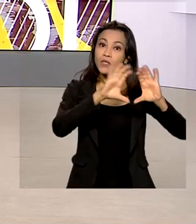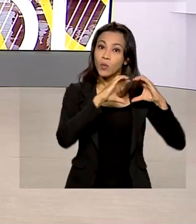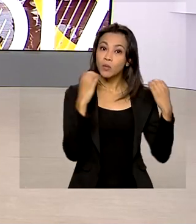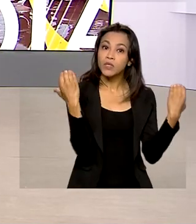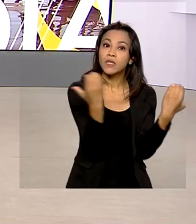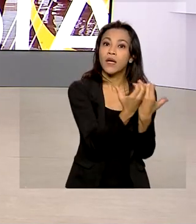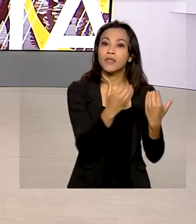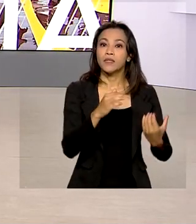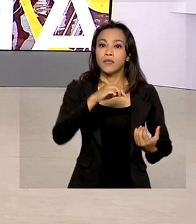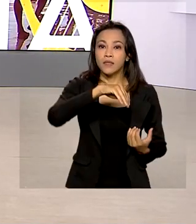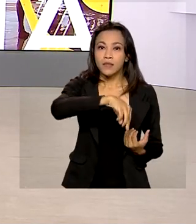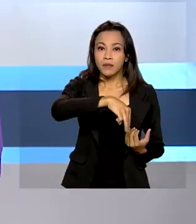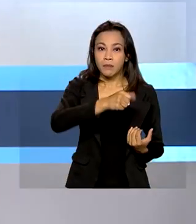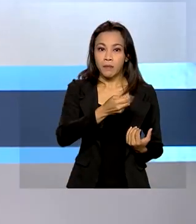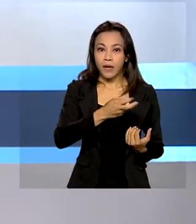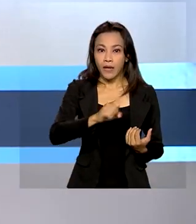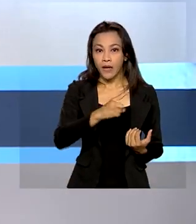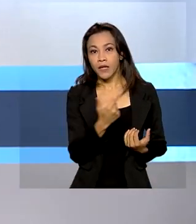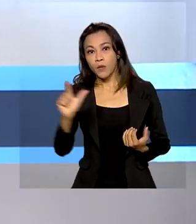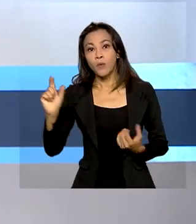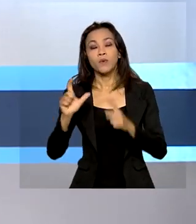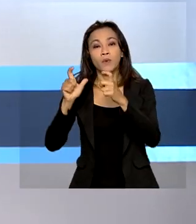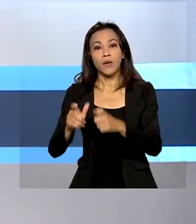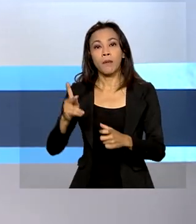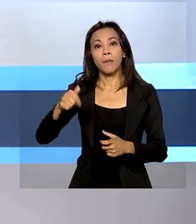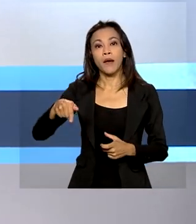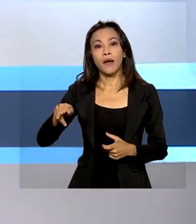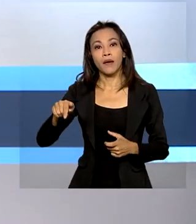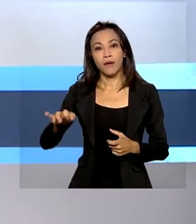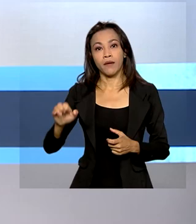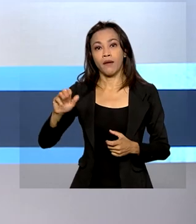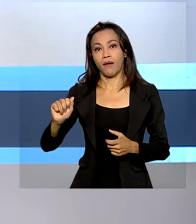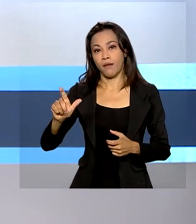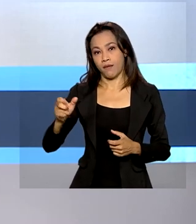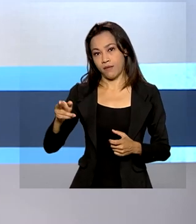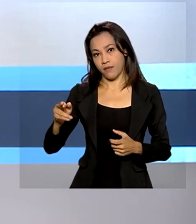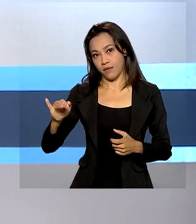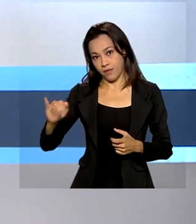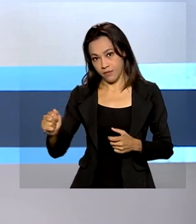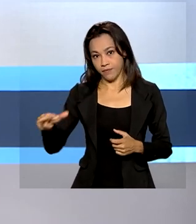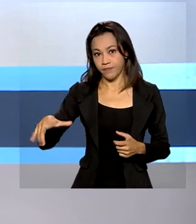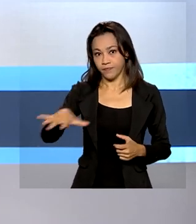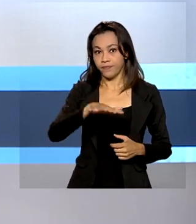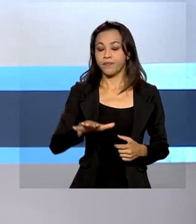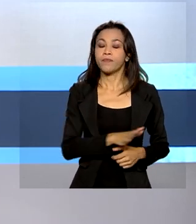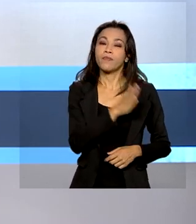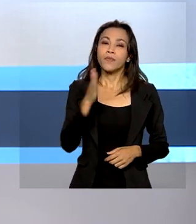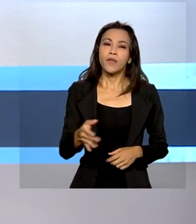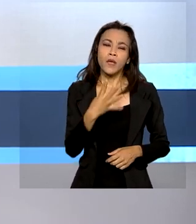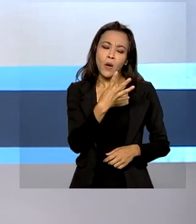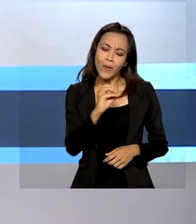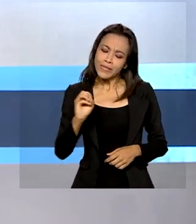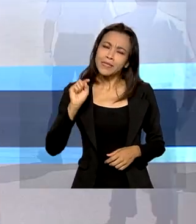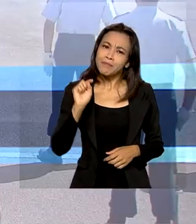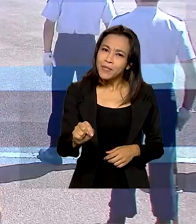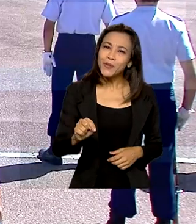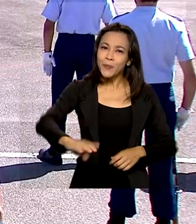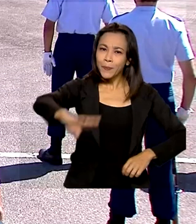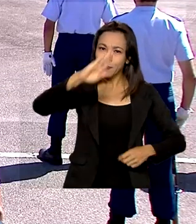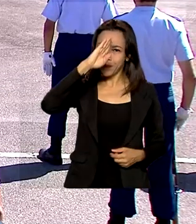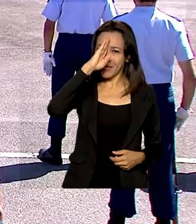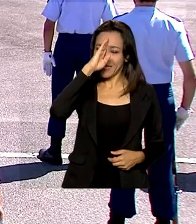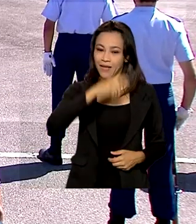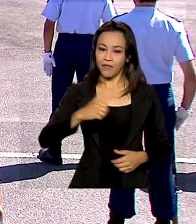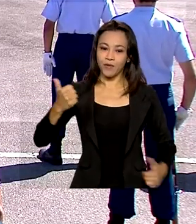Parque Alegria. Cerca de 1.400 militares foram promovidos ao posto de